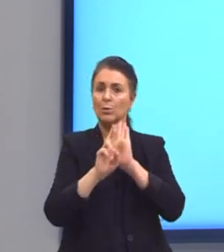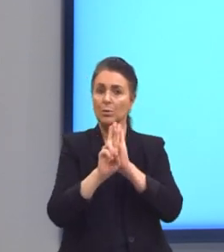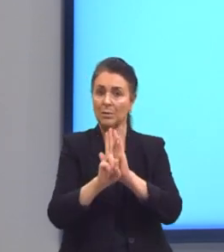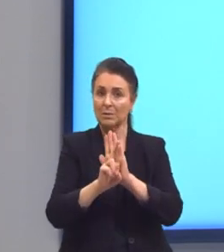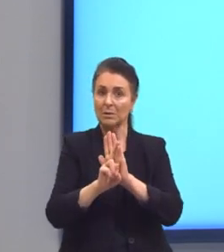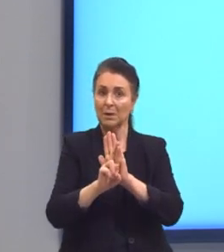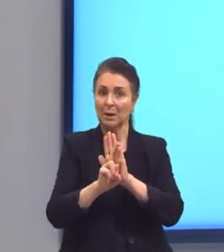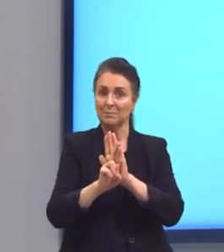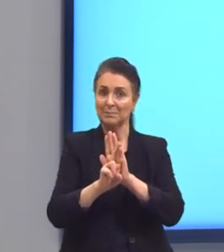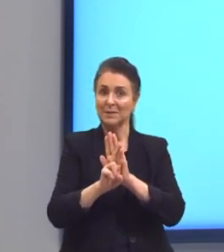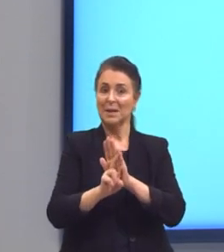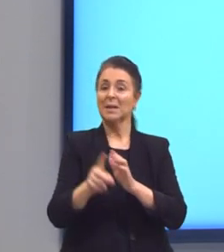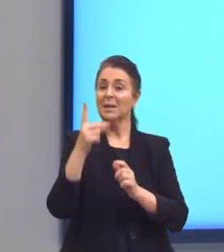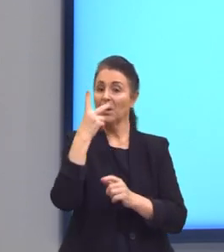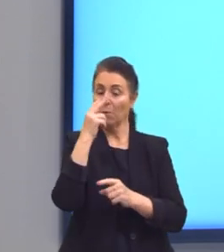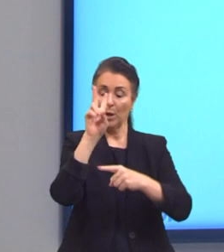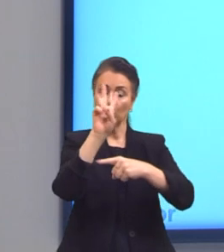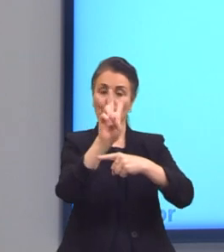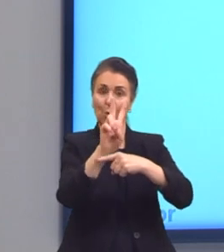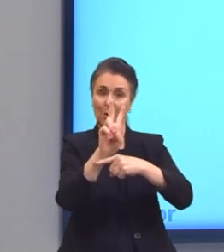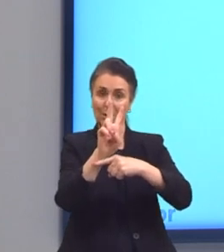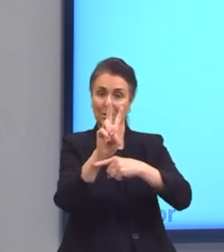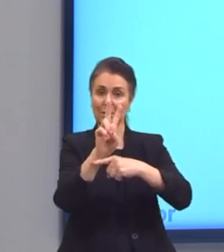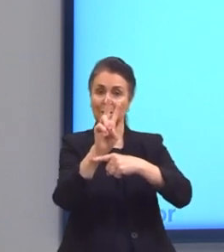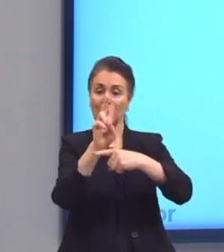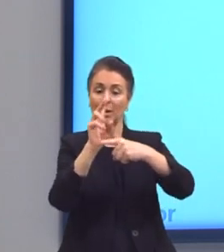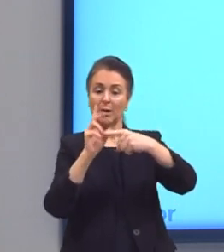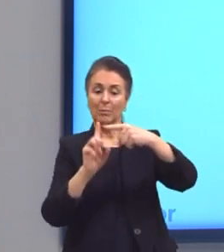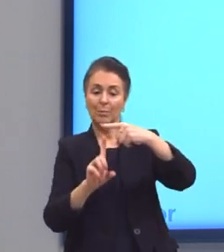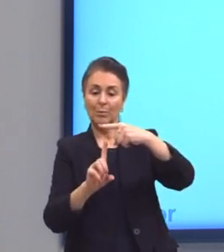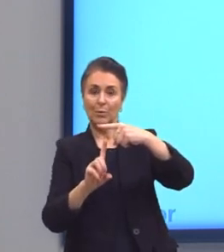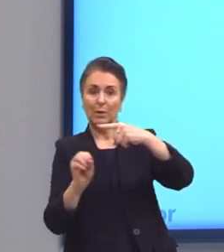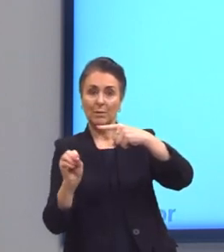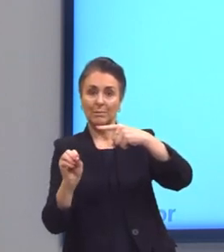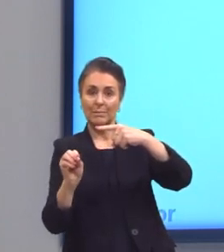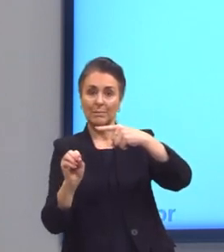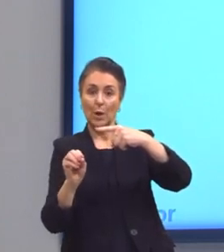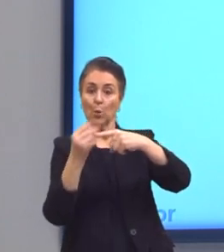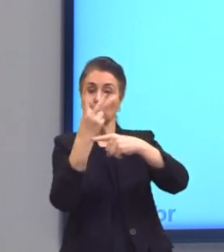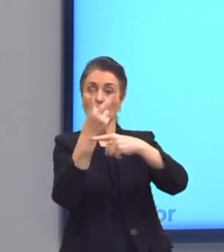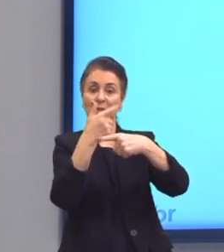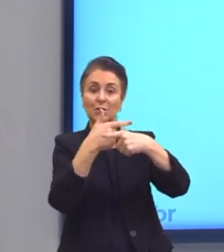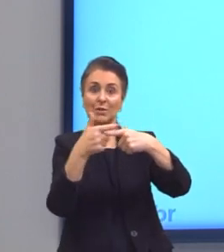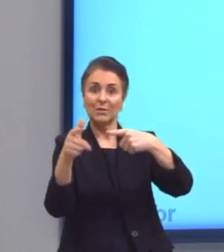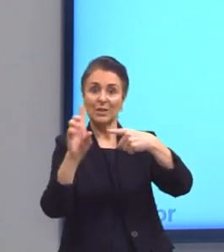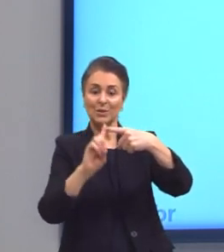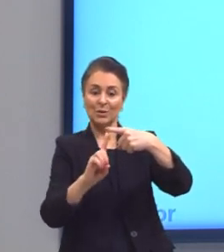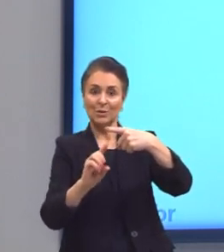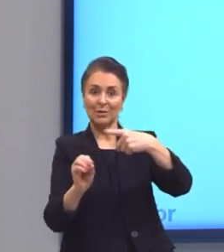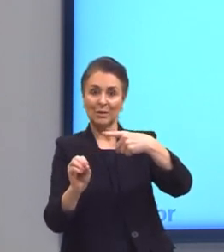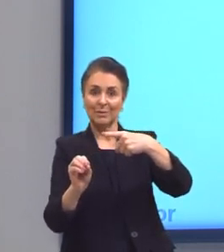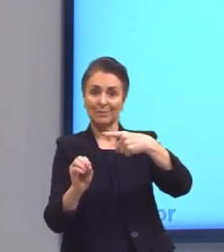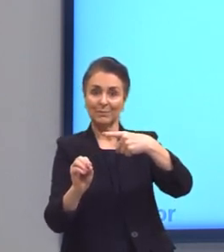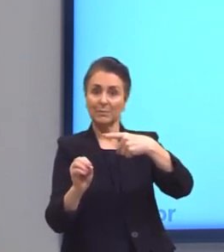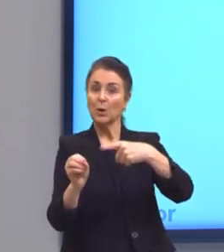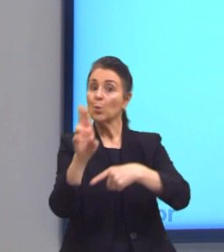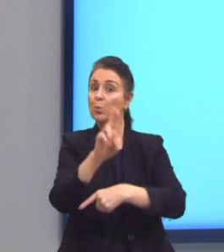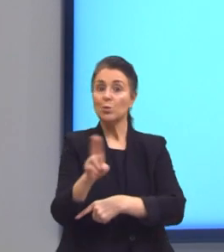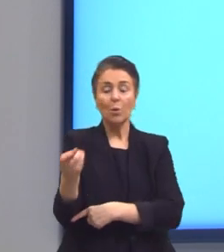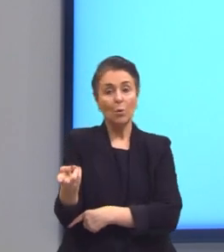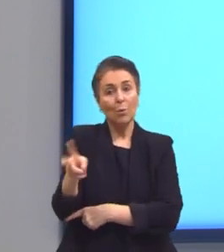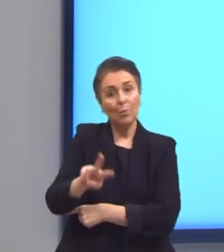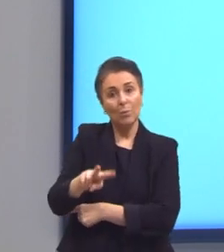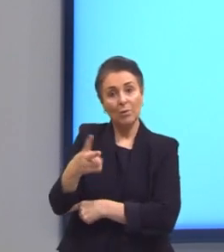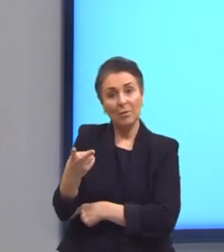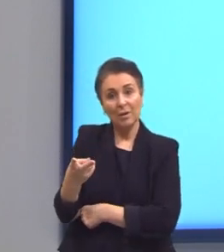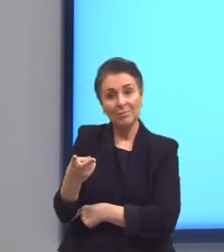fração. a mesma coisa que pegar o 2 e dividir por 10. Tá? A gente viu, então, que usa o inverso, né? O que é